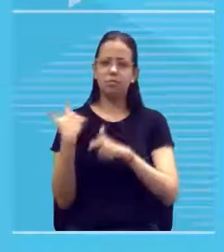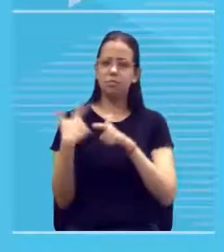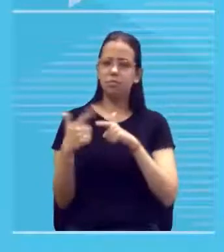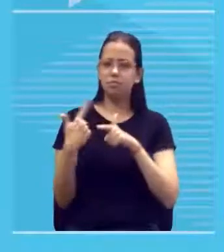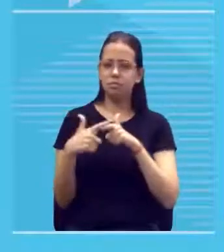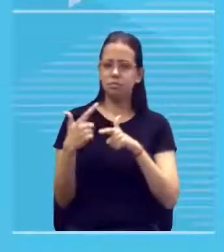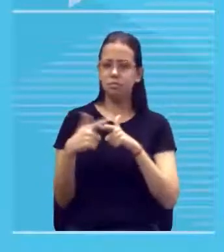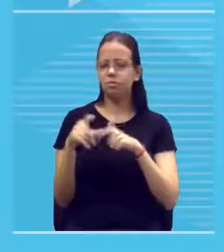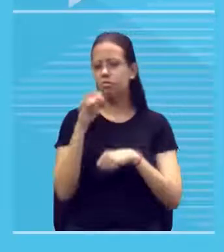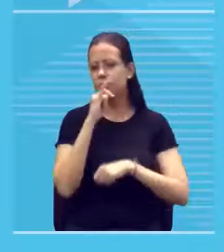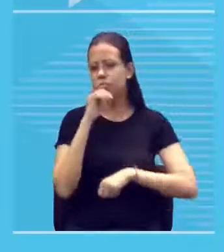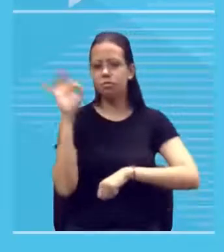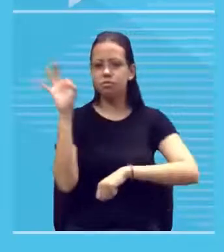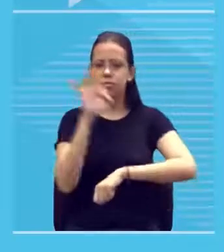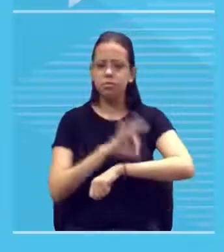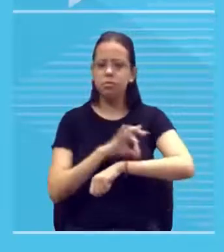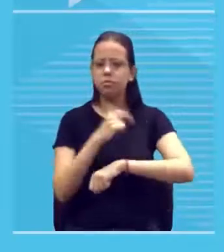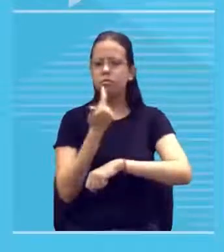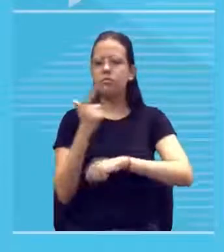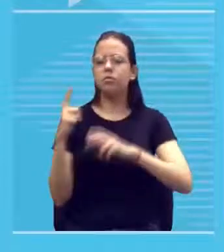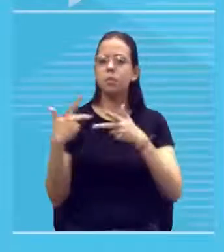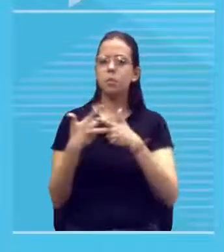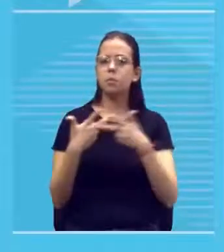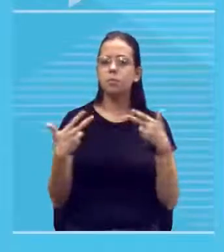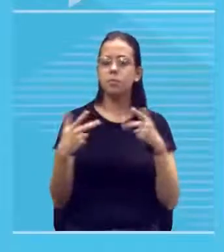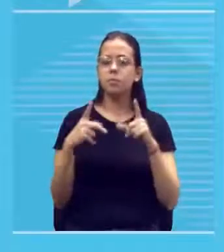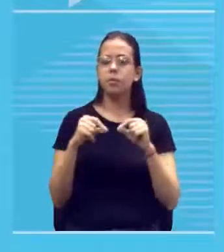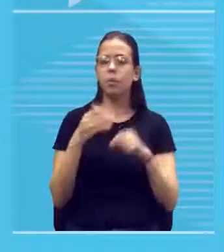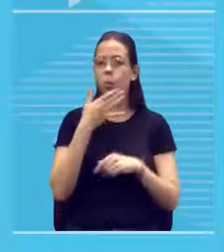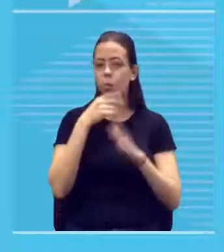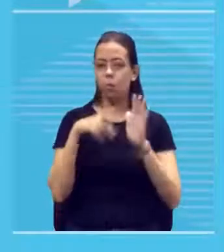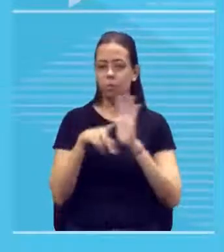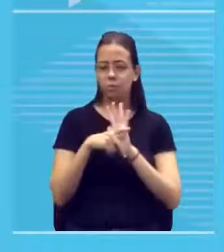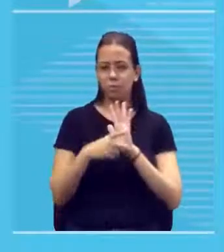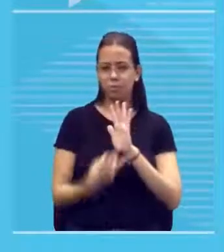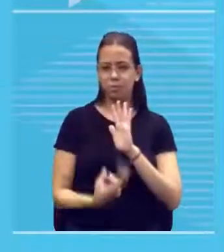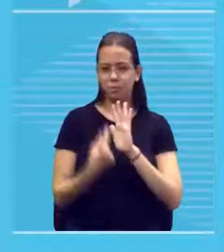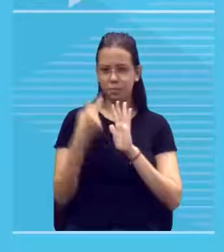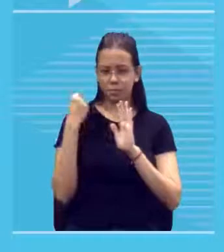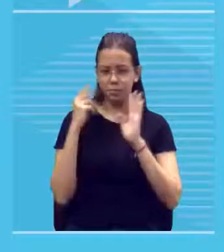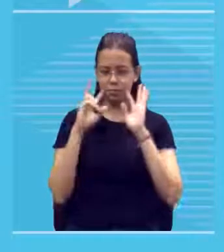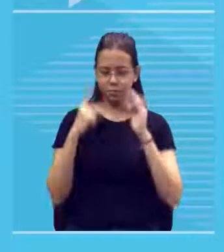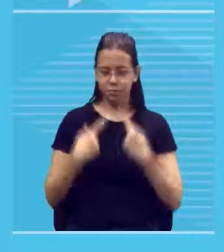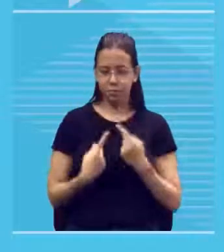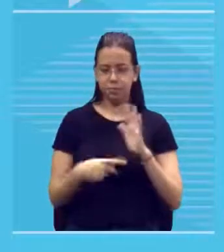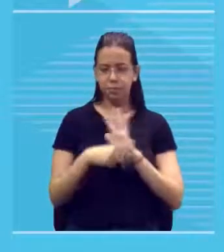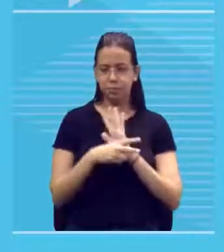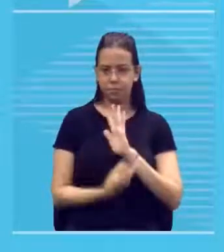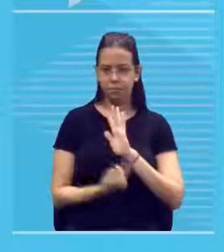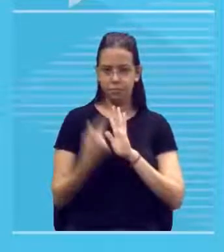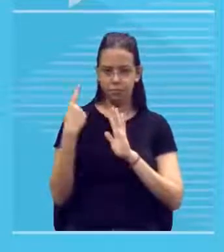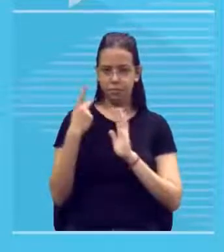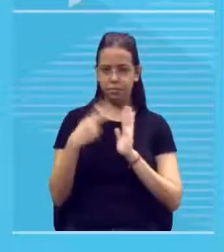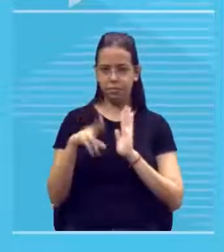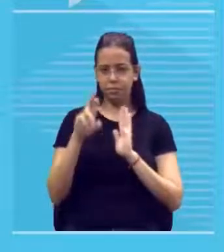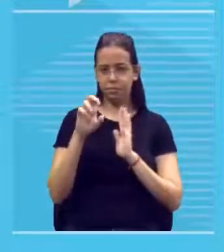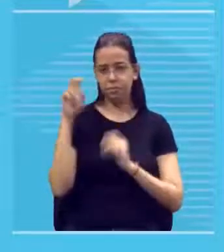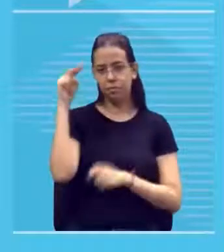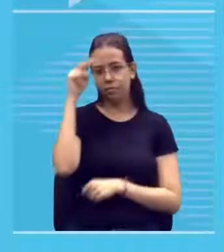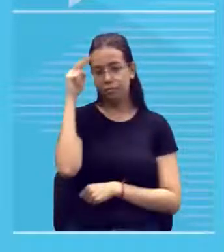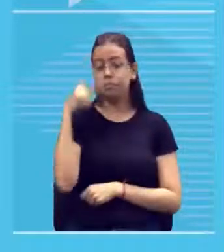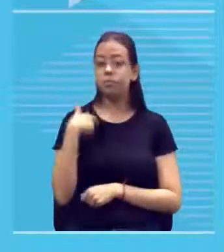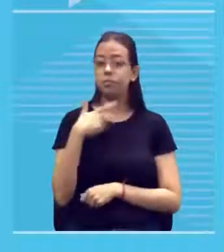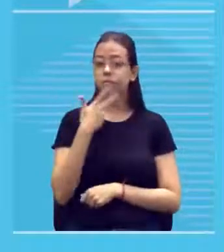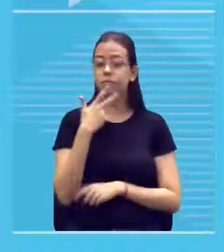de insetos e de outras coisas o homem pré-histórico as pessoas pré-históricas falando de homo